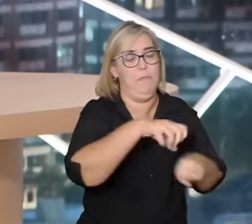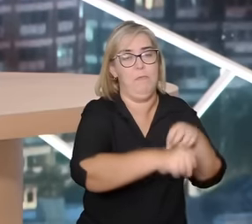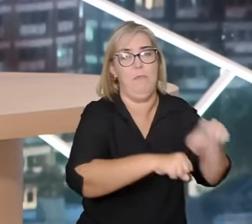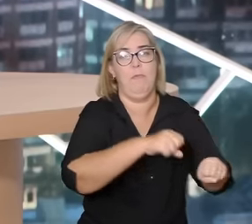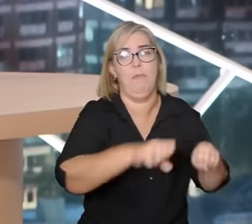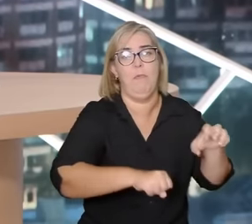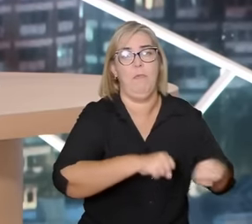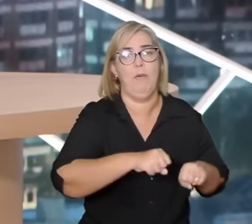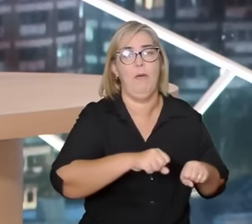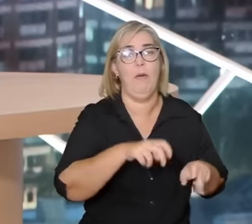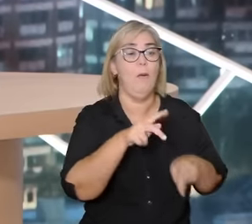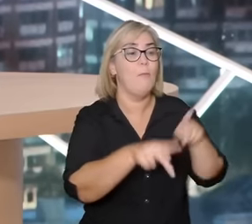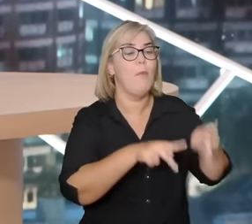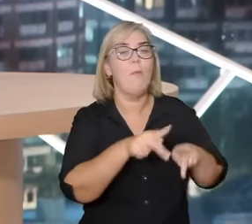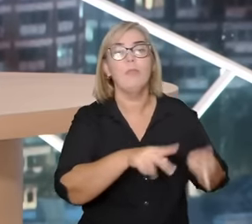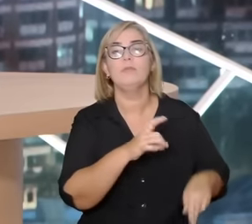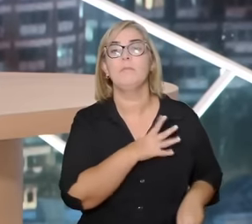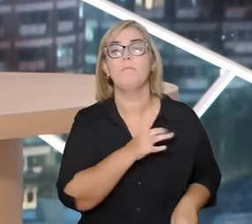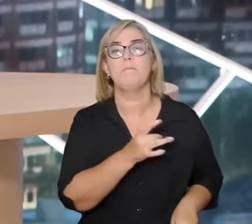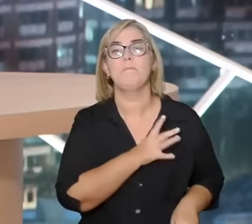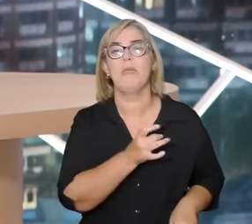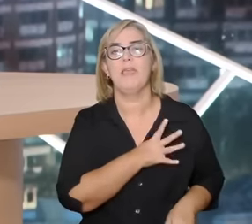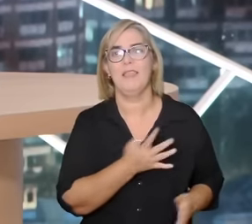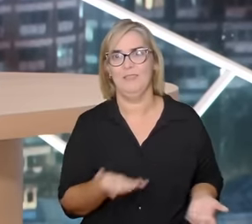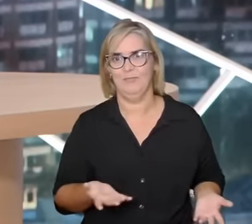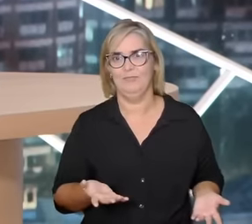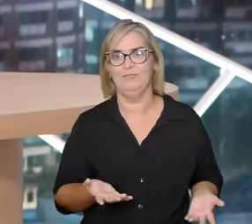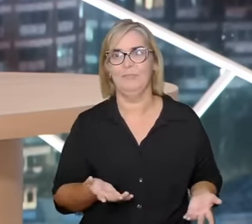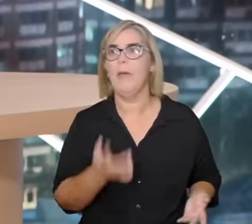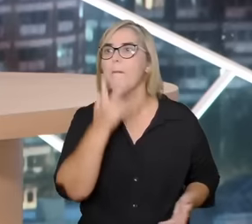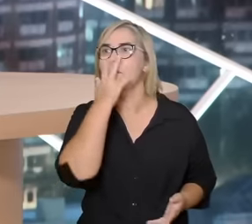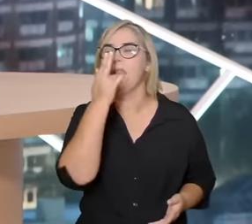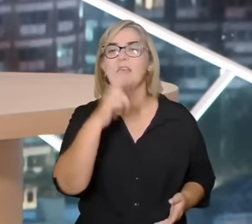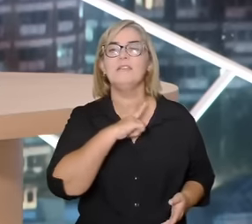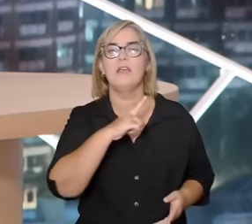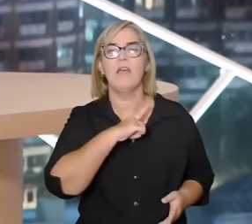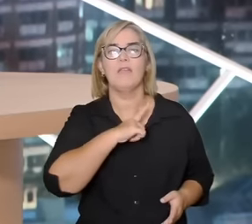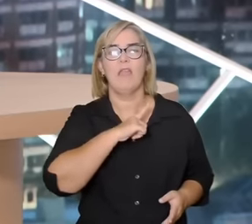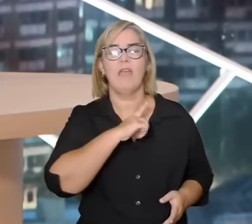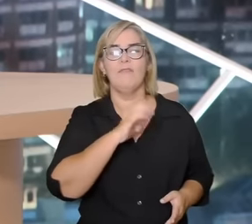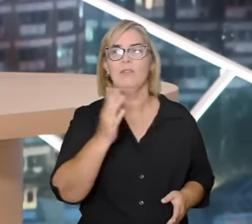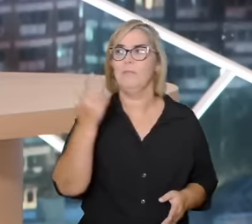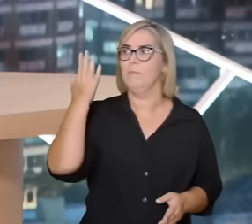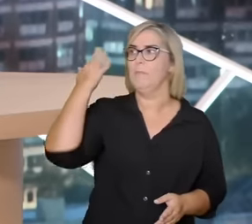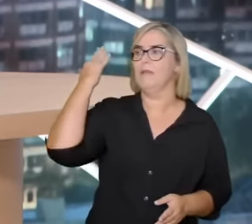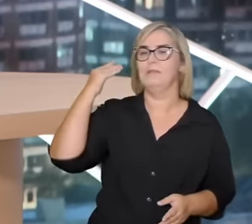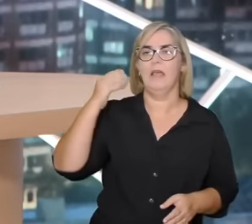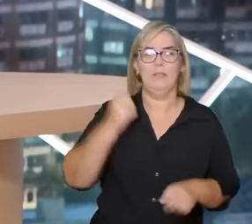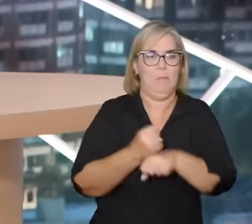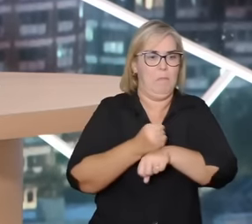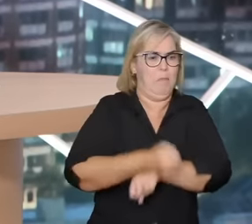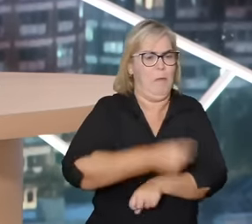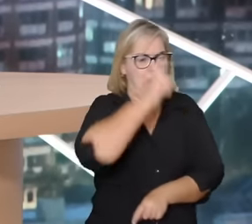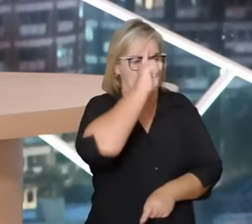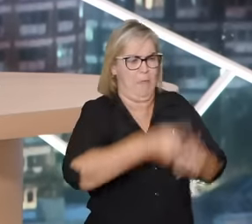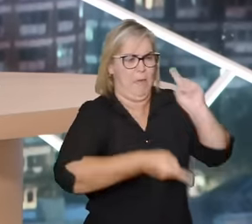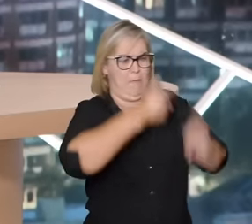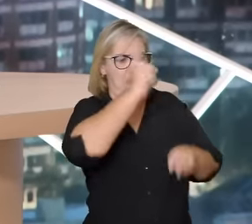mundo ou seja houve um tipo de letramento cosmofóbico para todo mundo